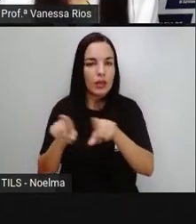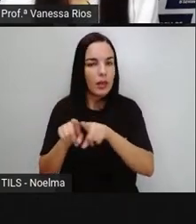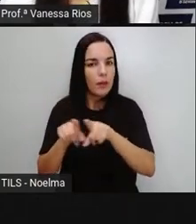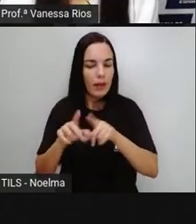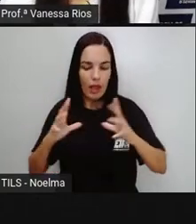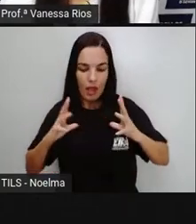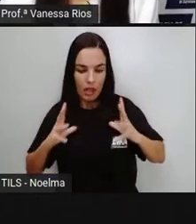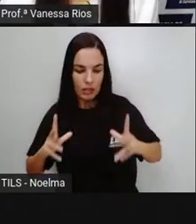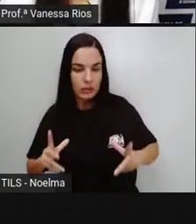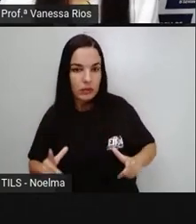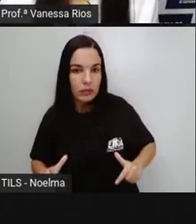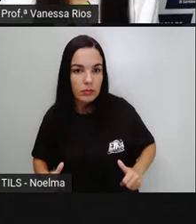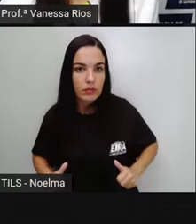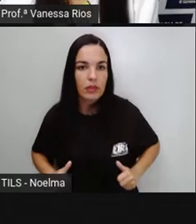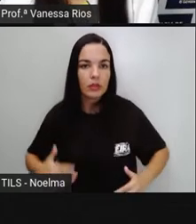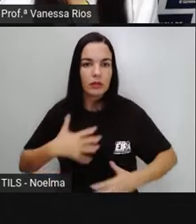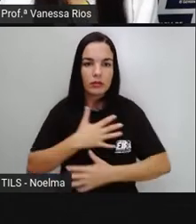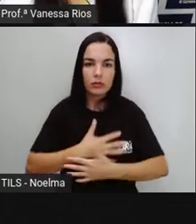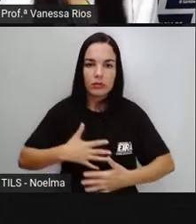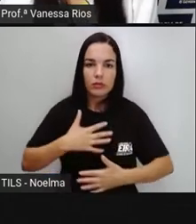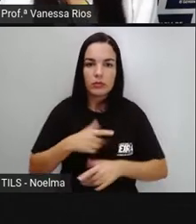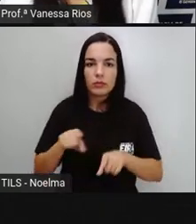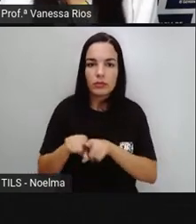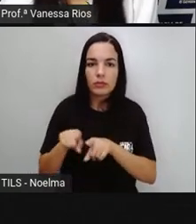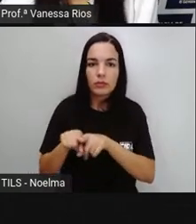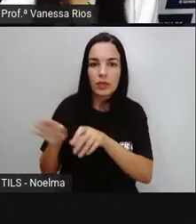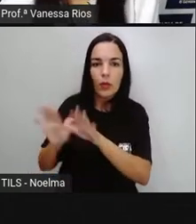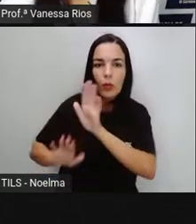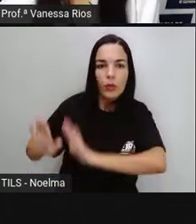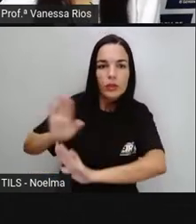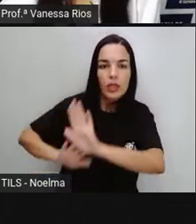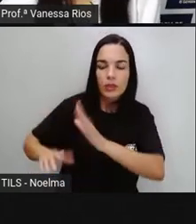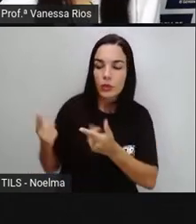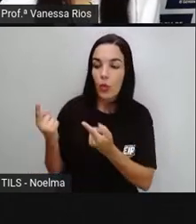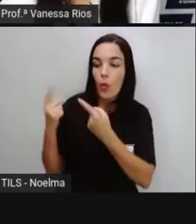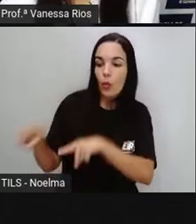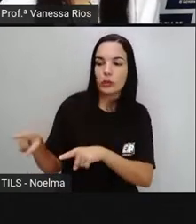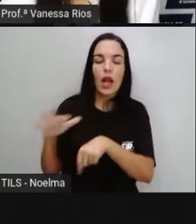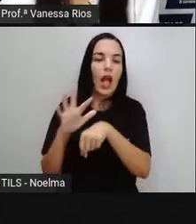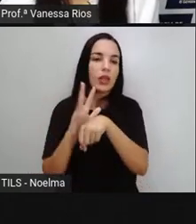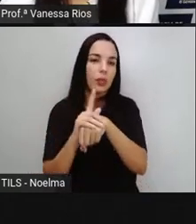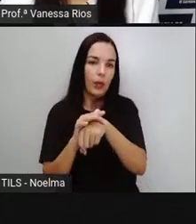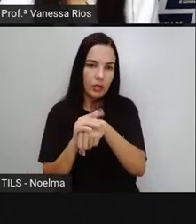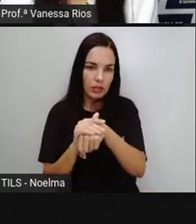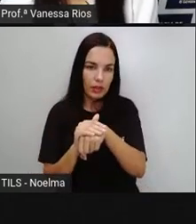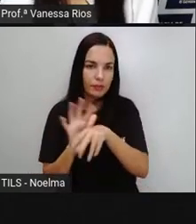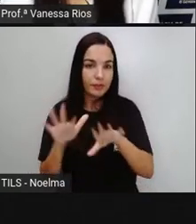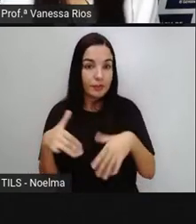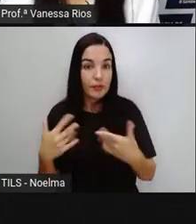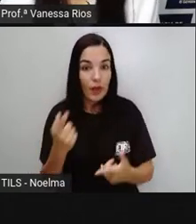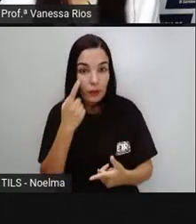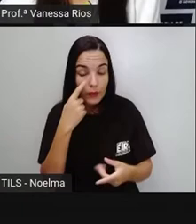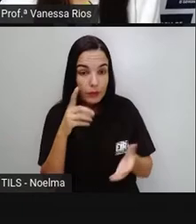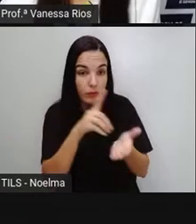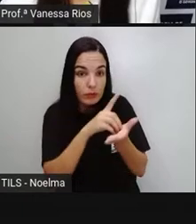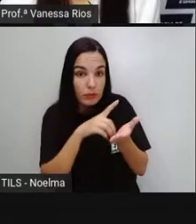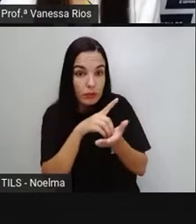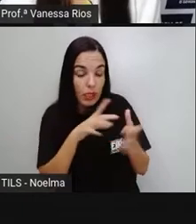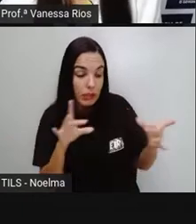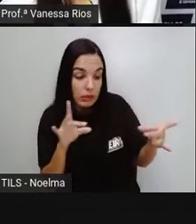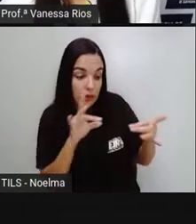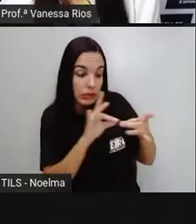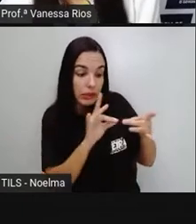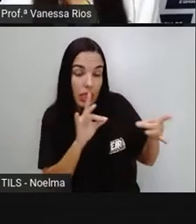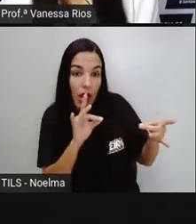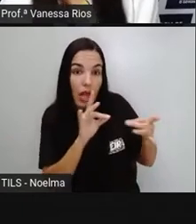Precaução Contra as Doenças Então a gente Observa aí A ligação Tão forte